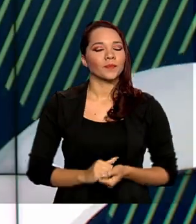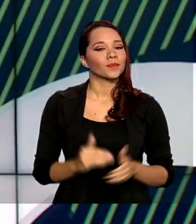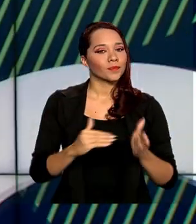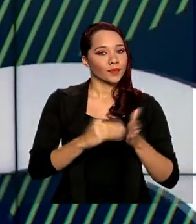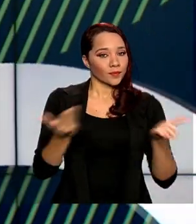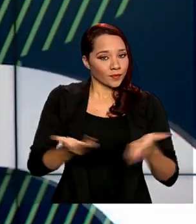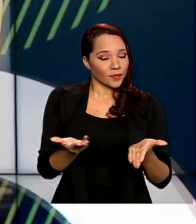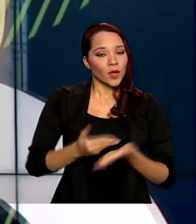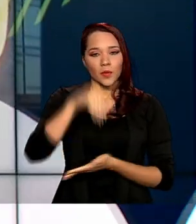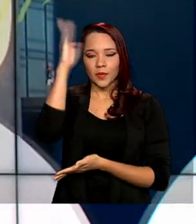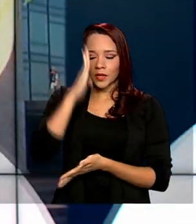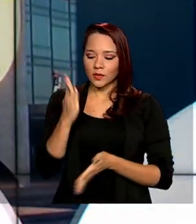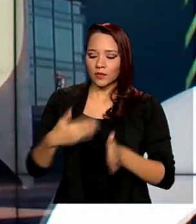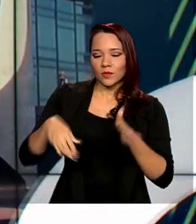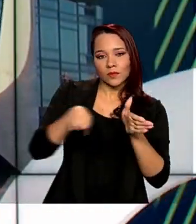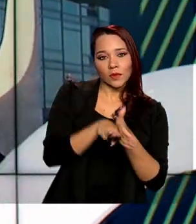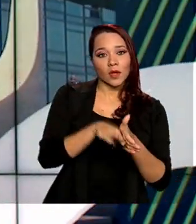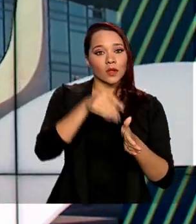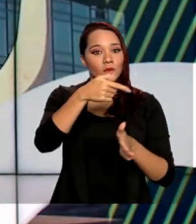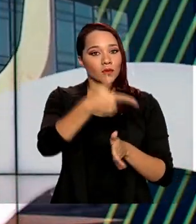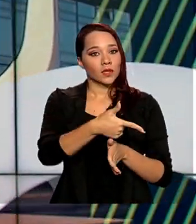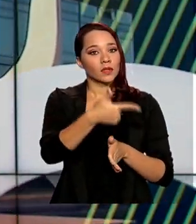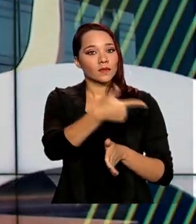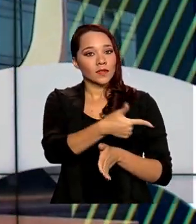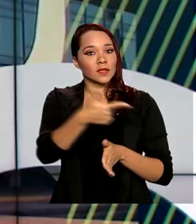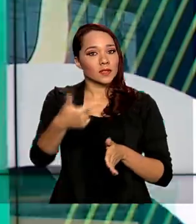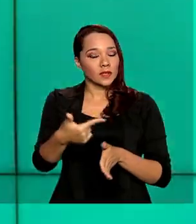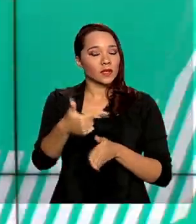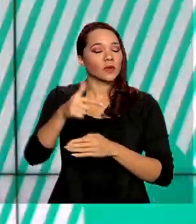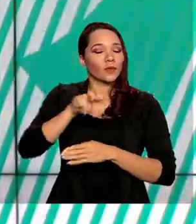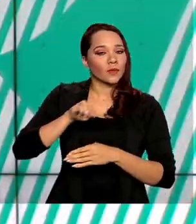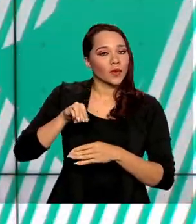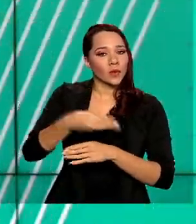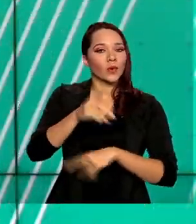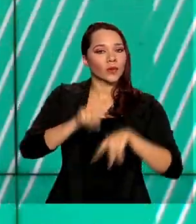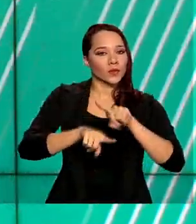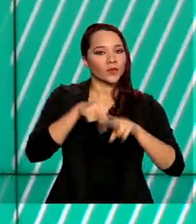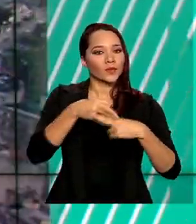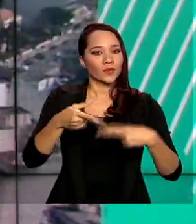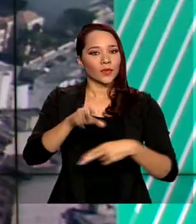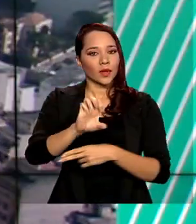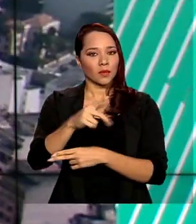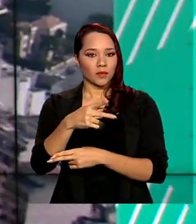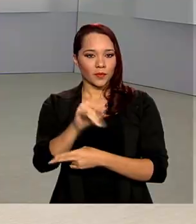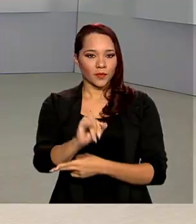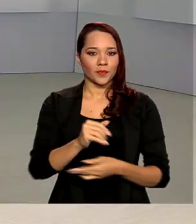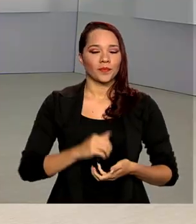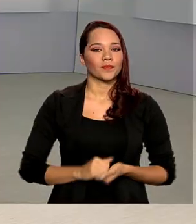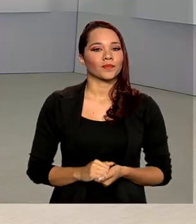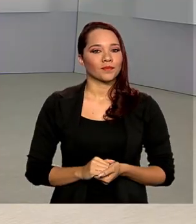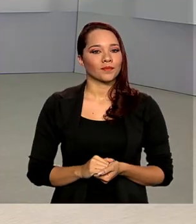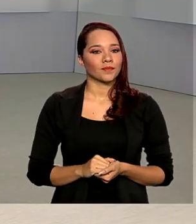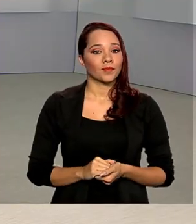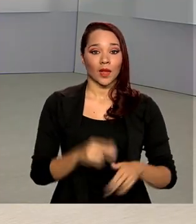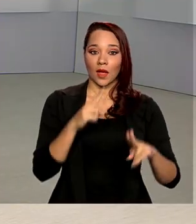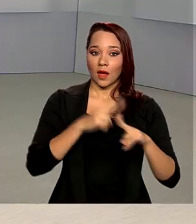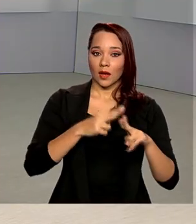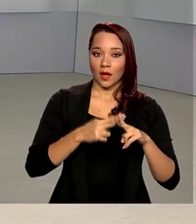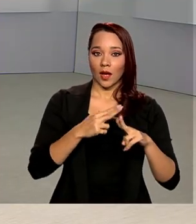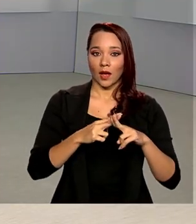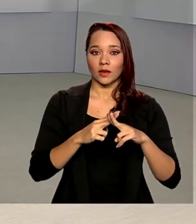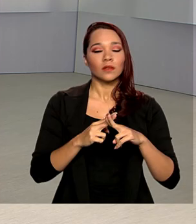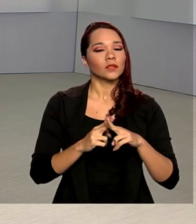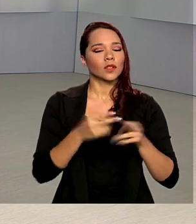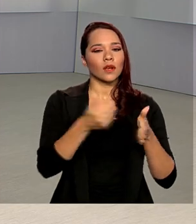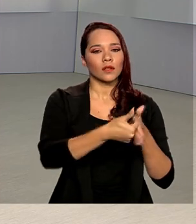agora, o Brasil já recebeu cerca de 225 milhões de equipamentos de proteção individual. A Caixa Econômica